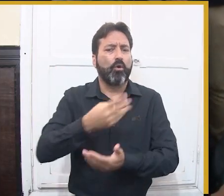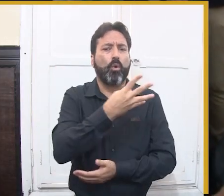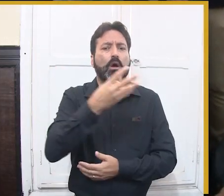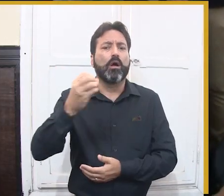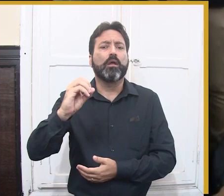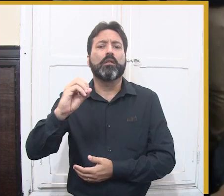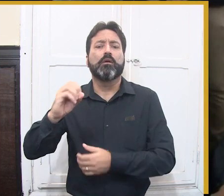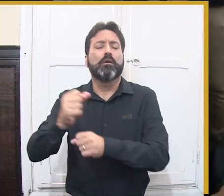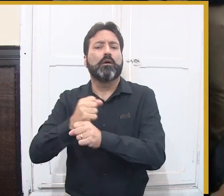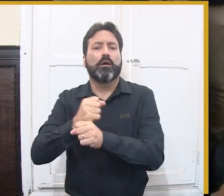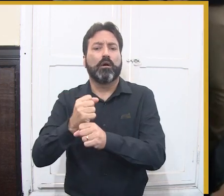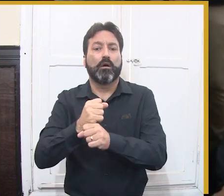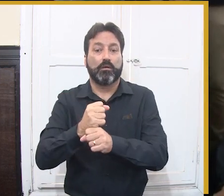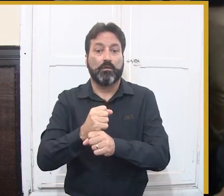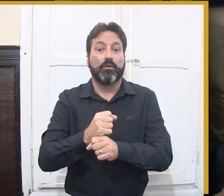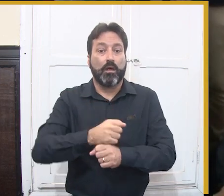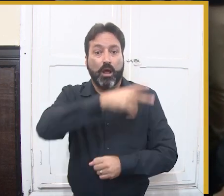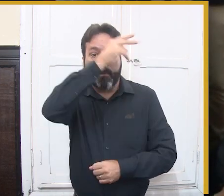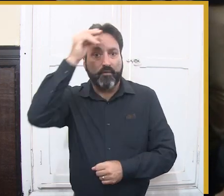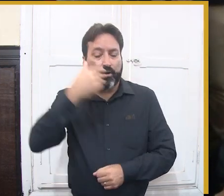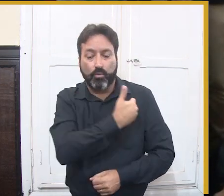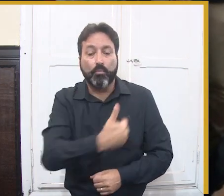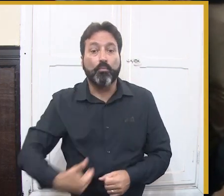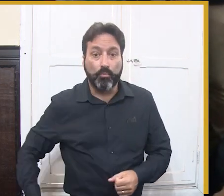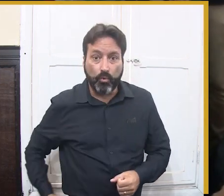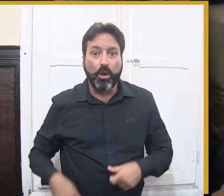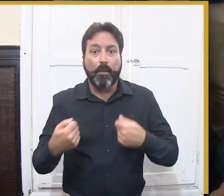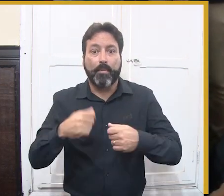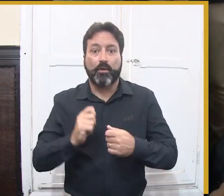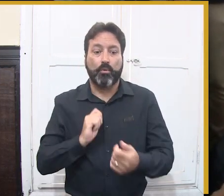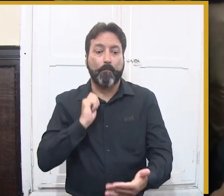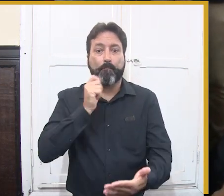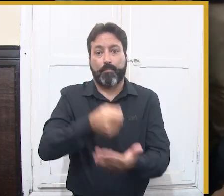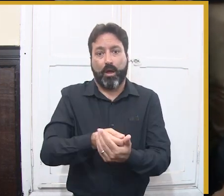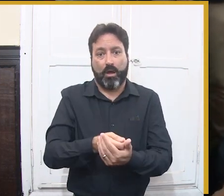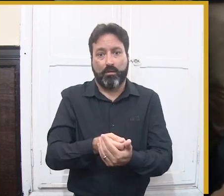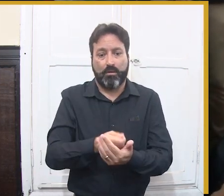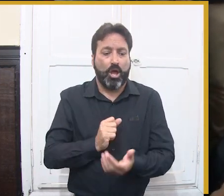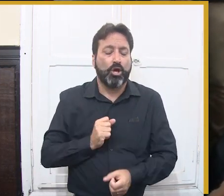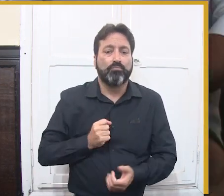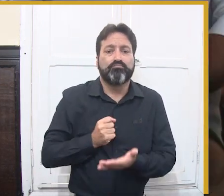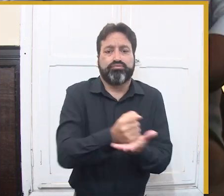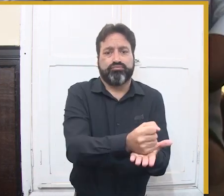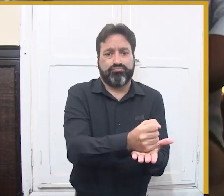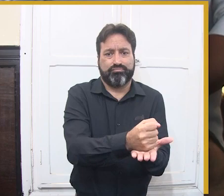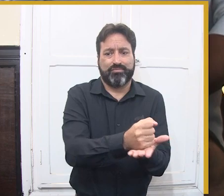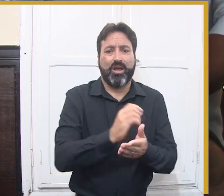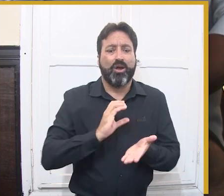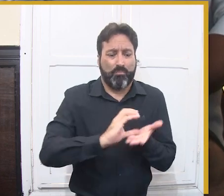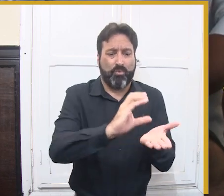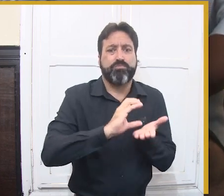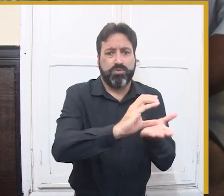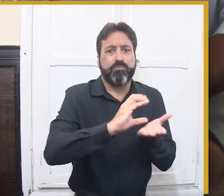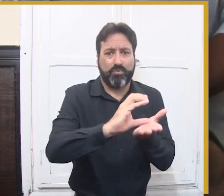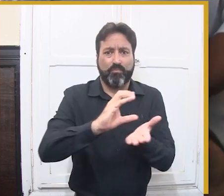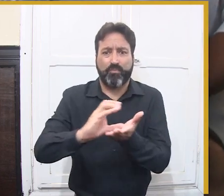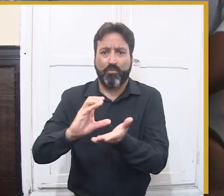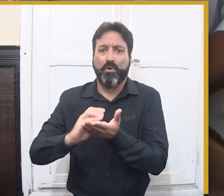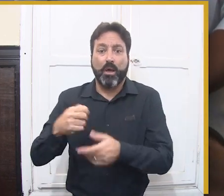ano. Historicamente, ao longo desses 40 anos, eu queria pedir a atenção de todos da imprensa, de todos os amigos,